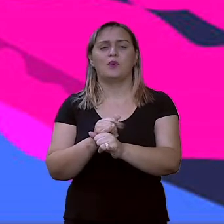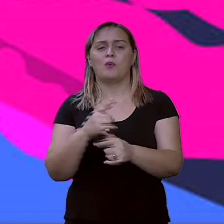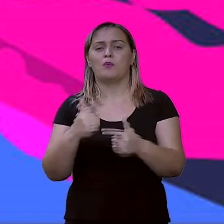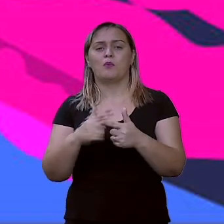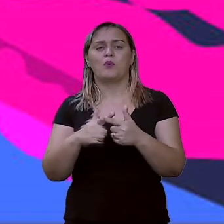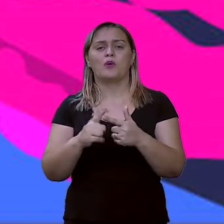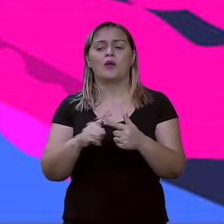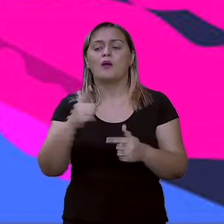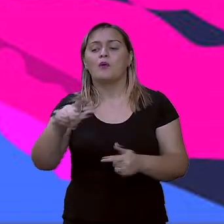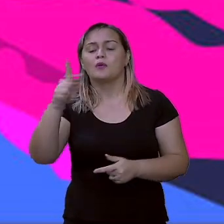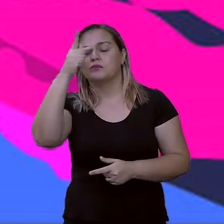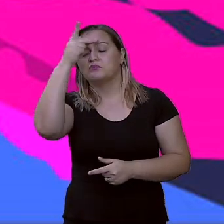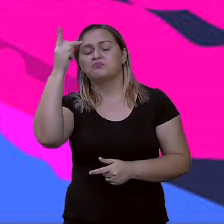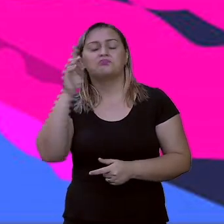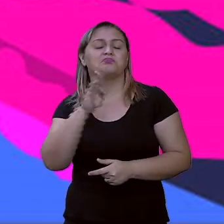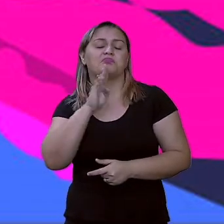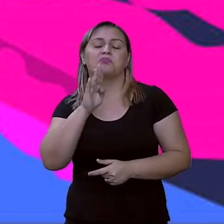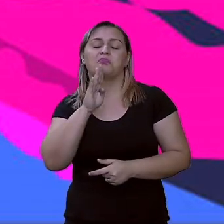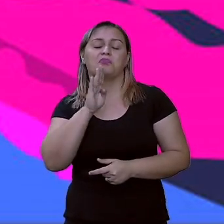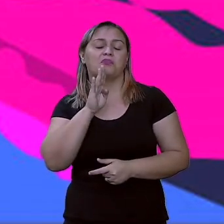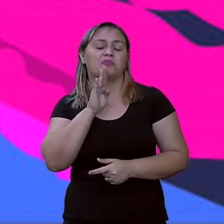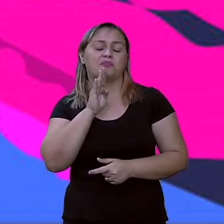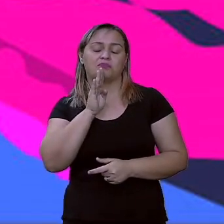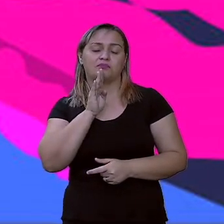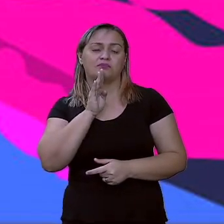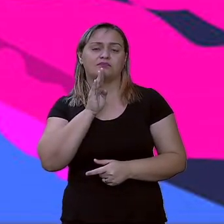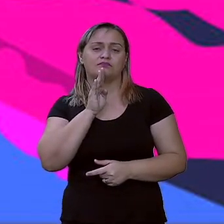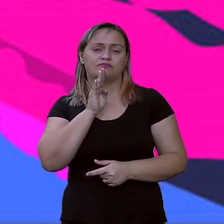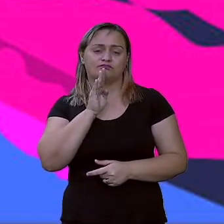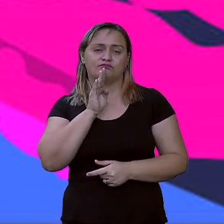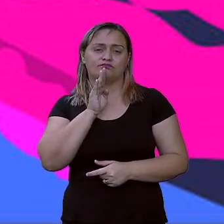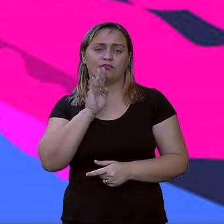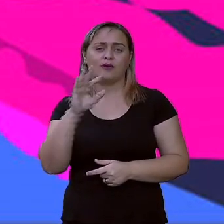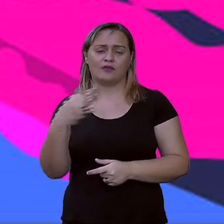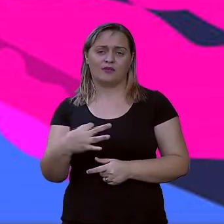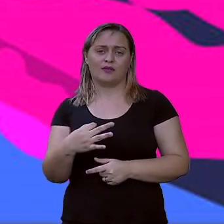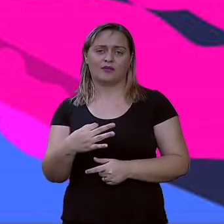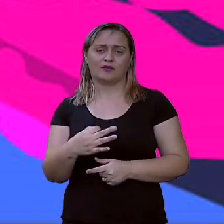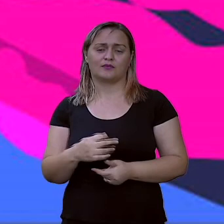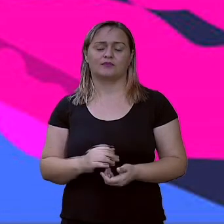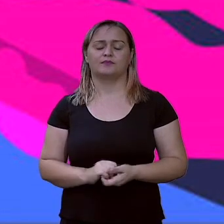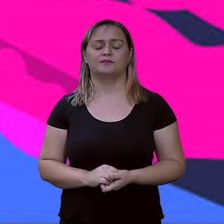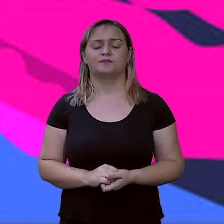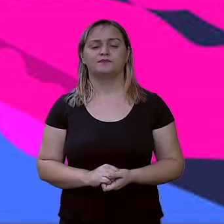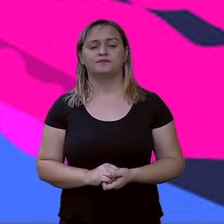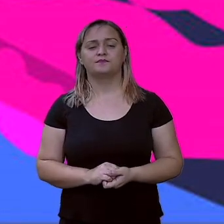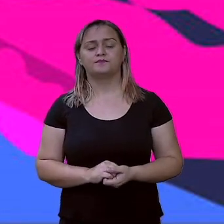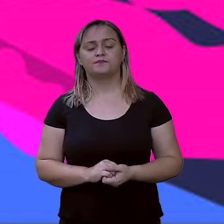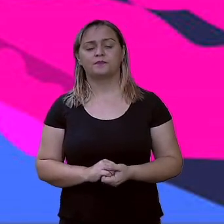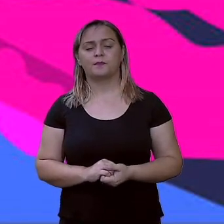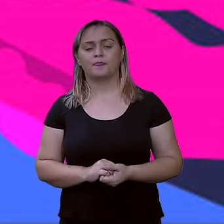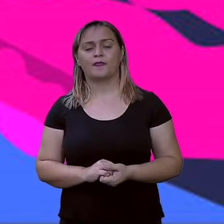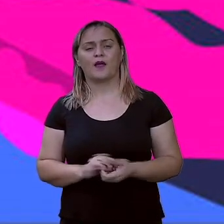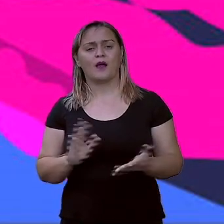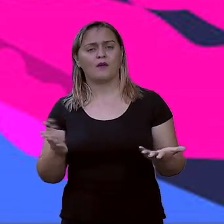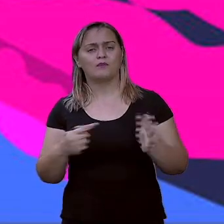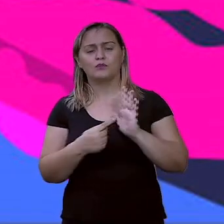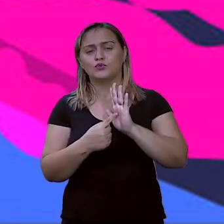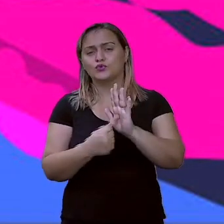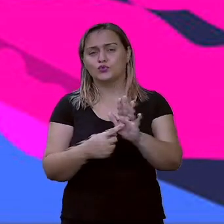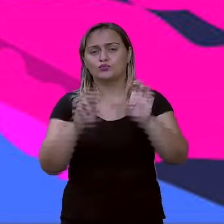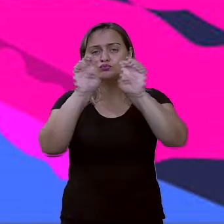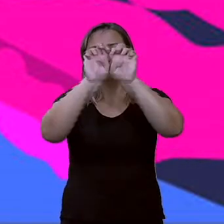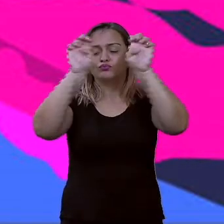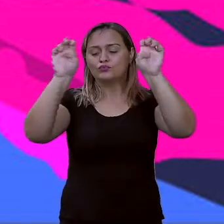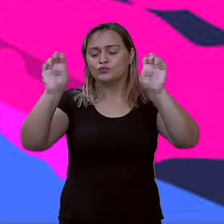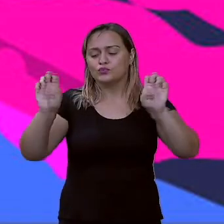da tela. E é isso, pessoal. Mostrei para vocês aí, ó, a estrutura todinha de um artigo